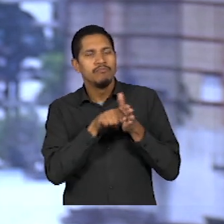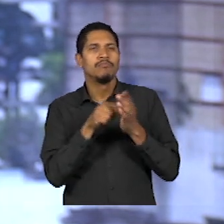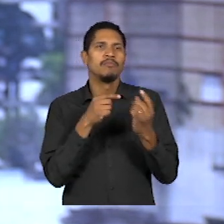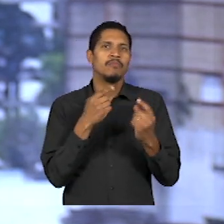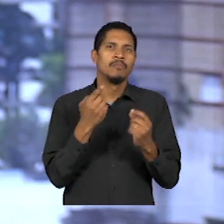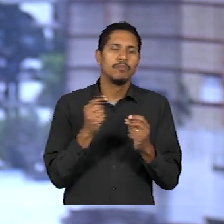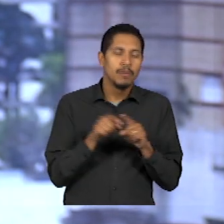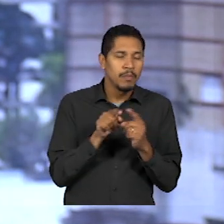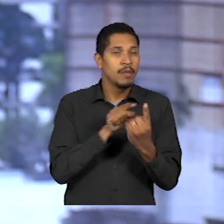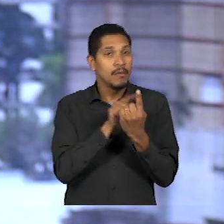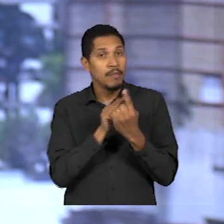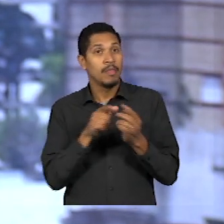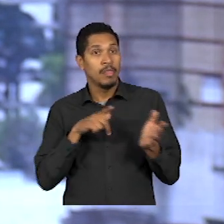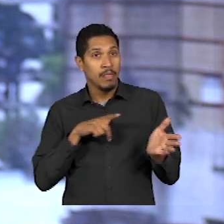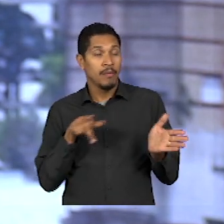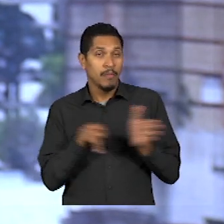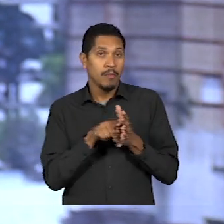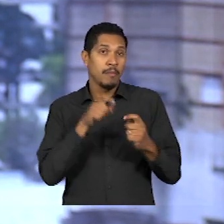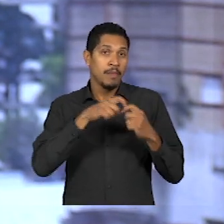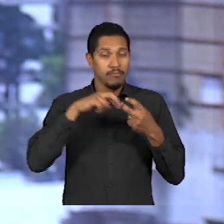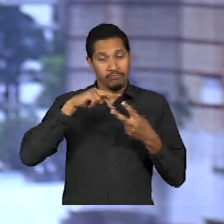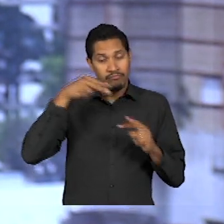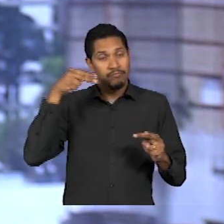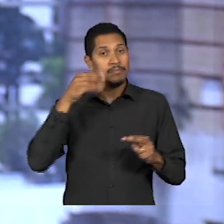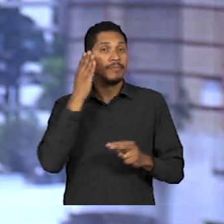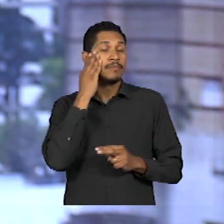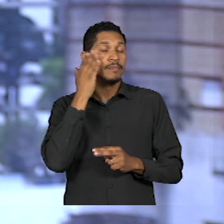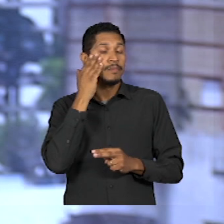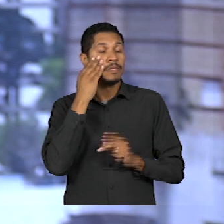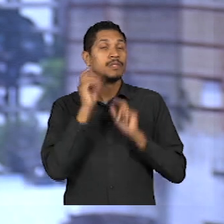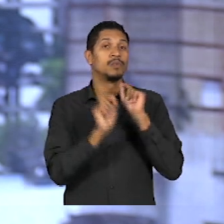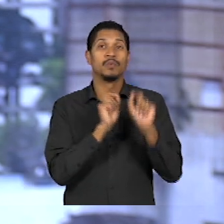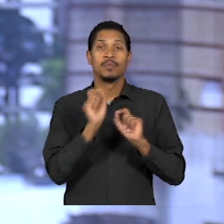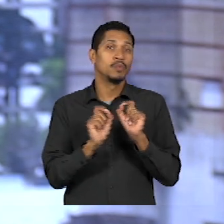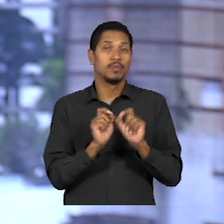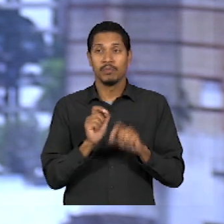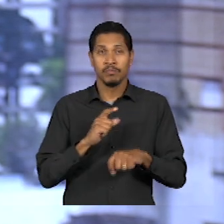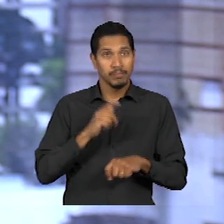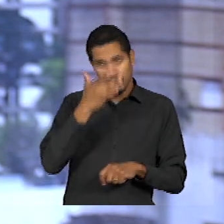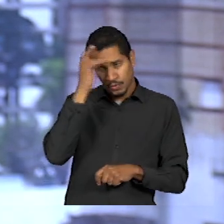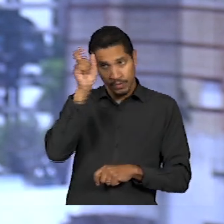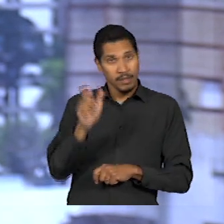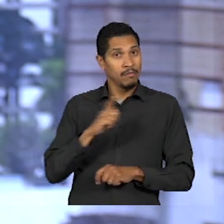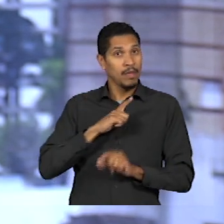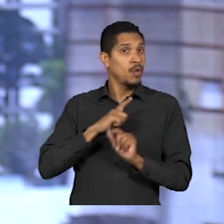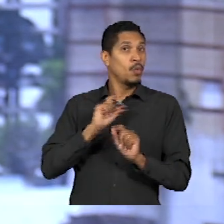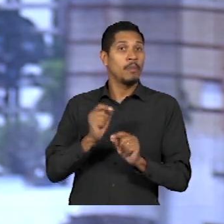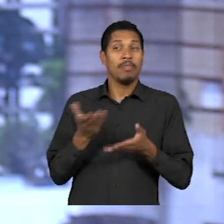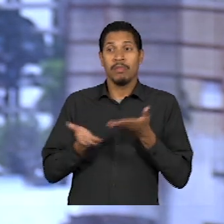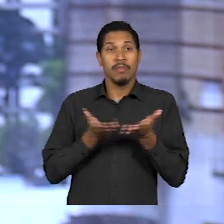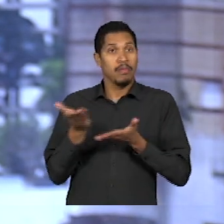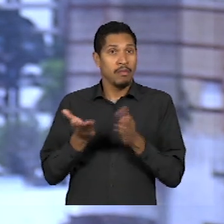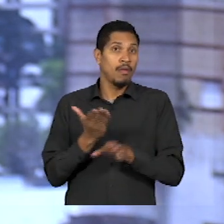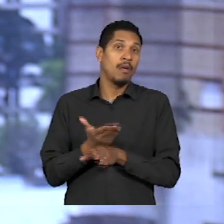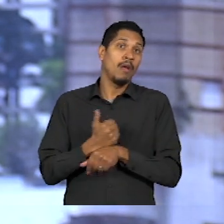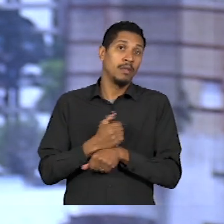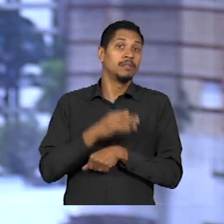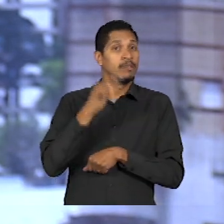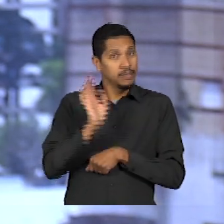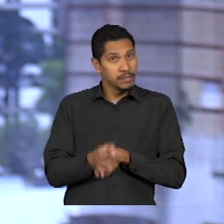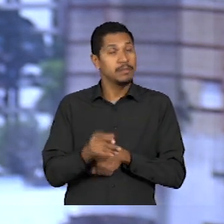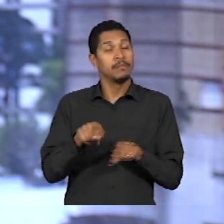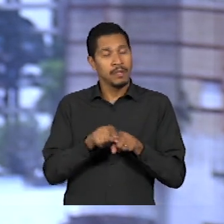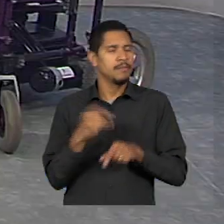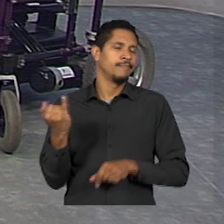geneticistas, para indicar o que a pessoa tem e a forma de um tratamento precoce. É muito